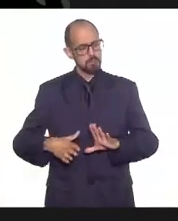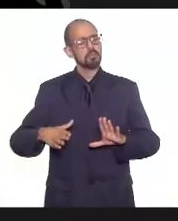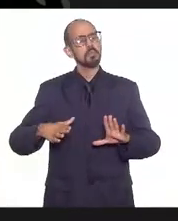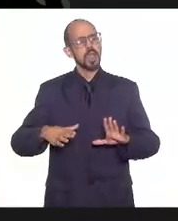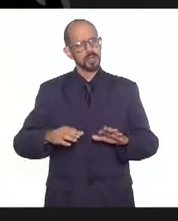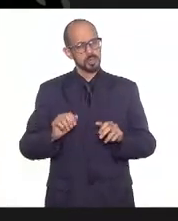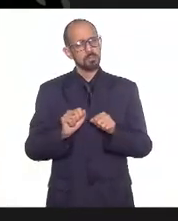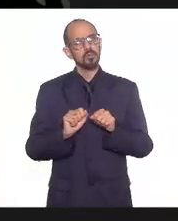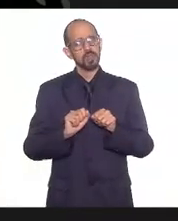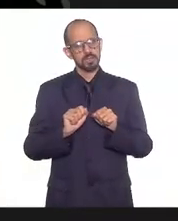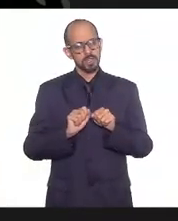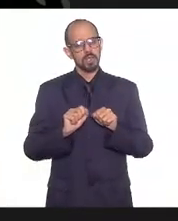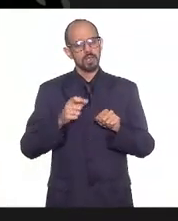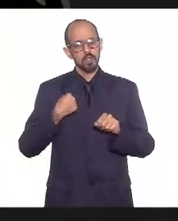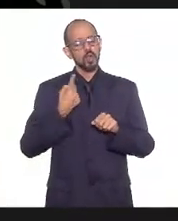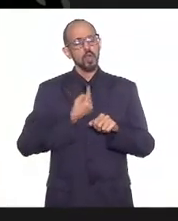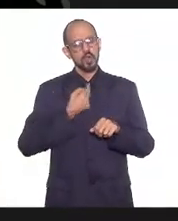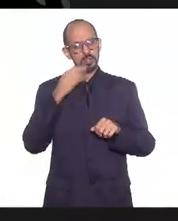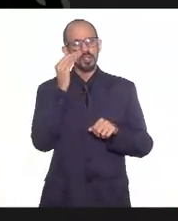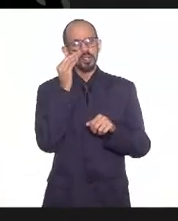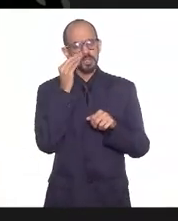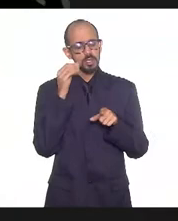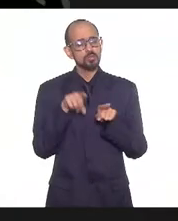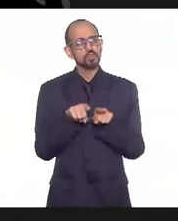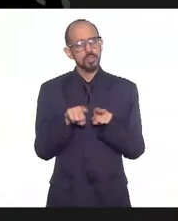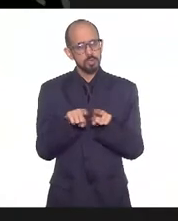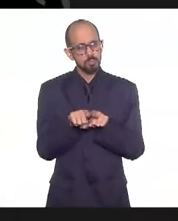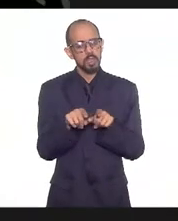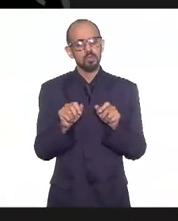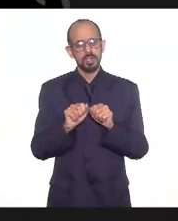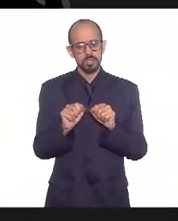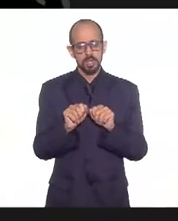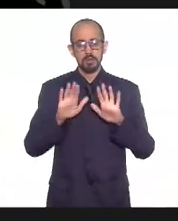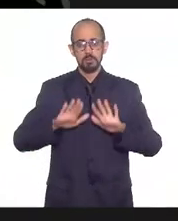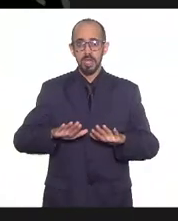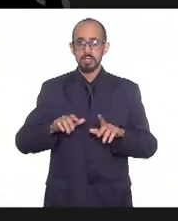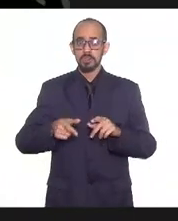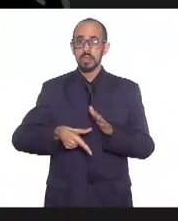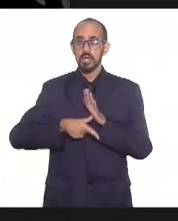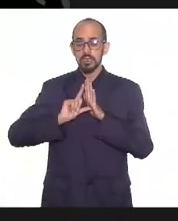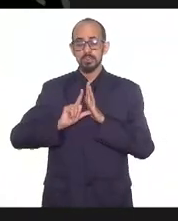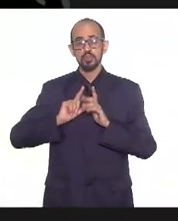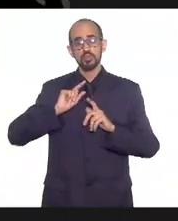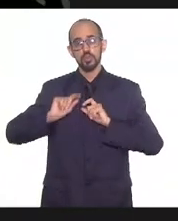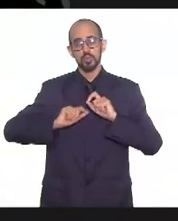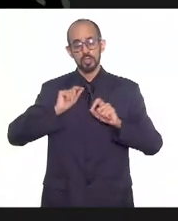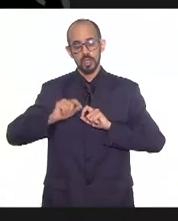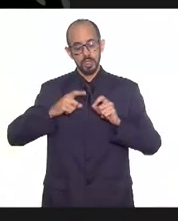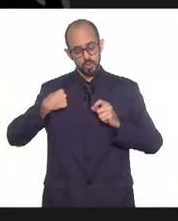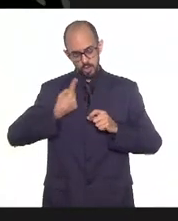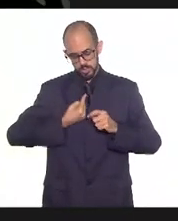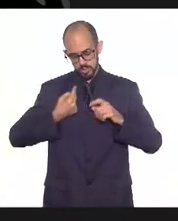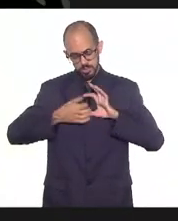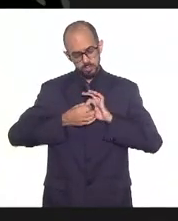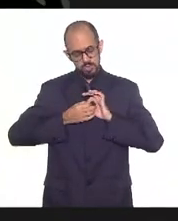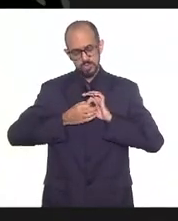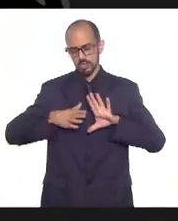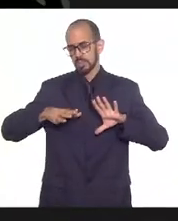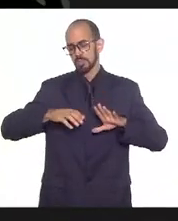fazer isso também pelo Conselho Estadual de Saúde, mas de antemão já se coloca à disposição para estar